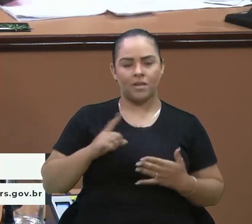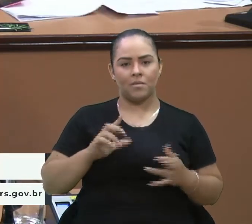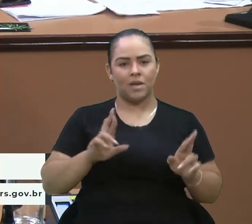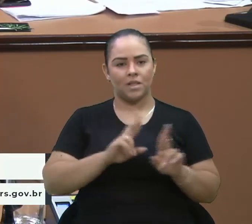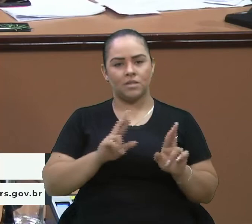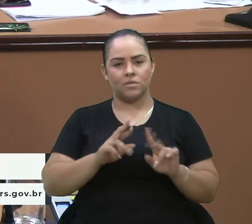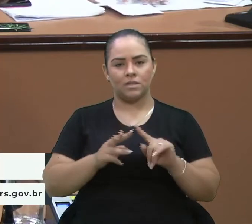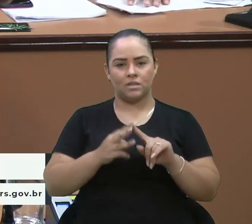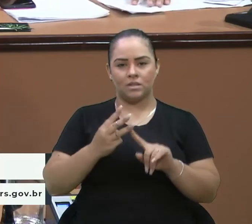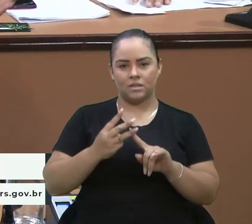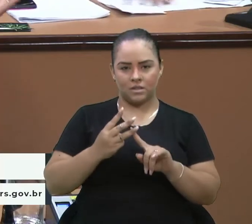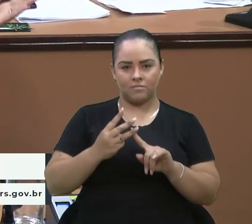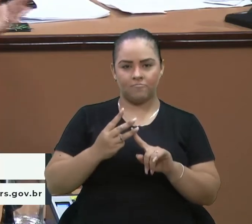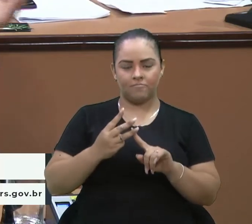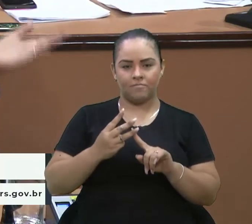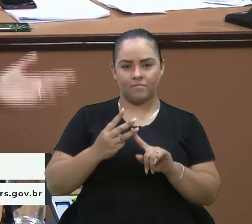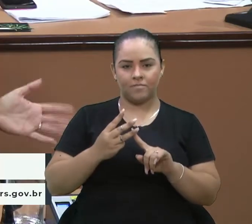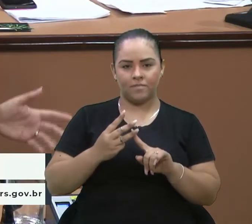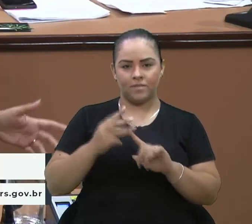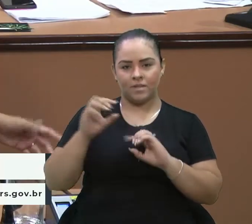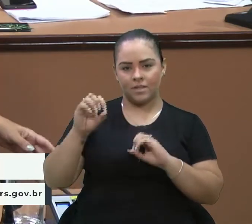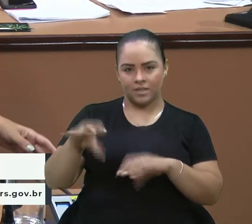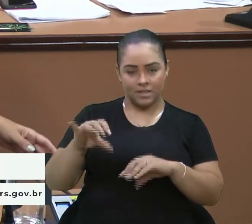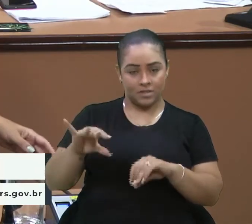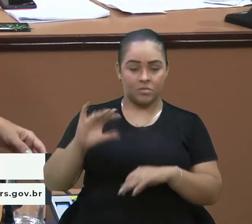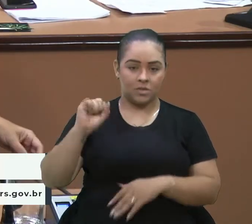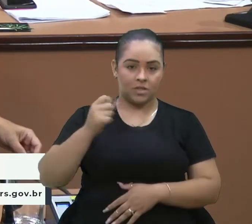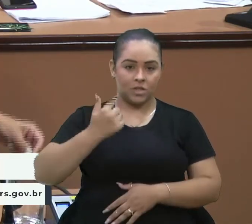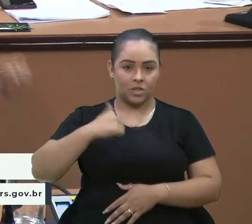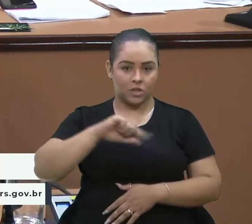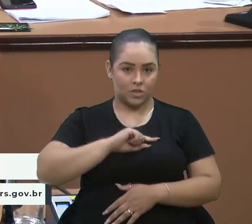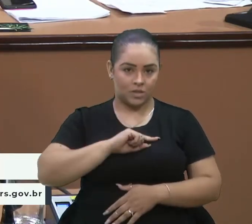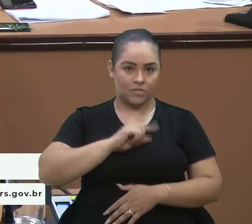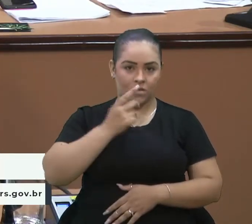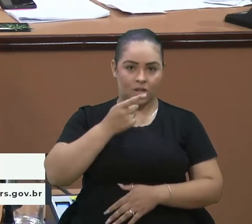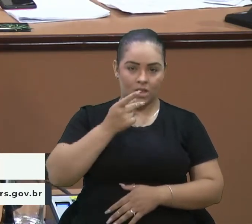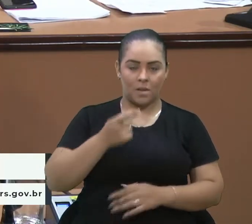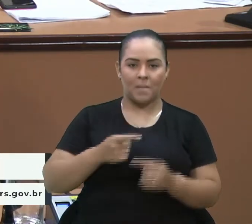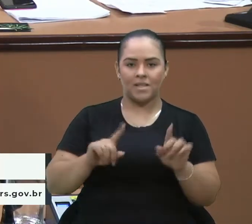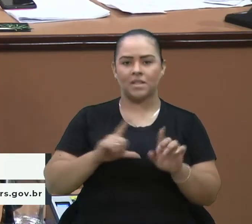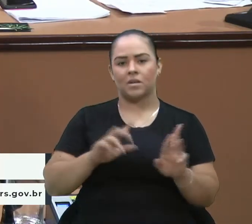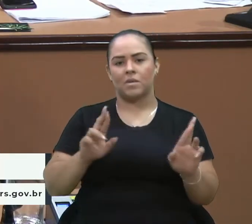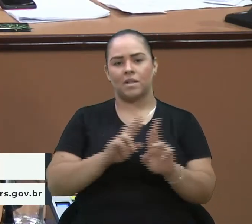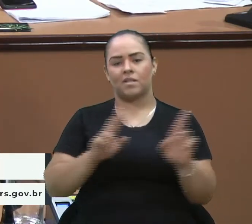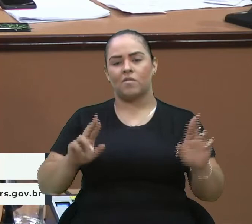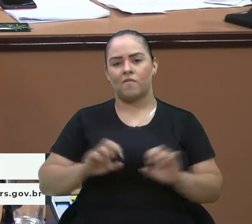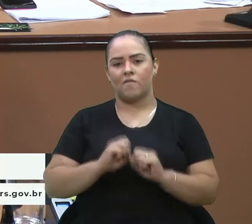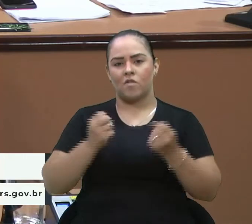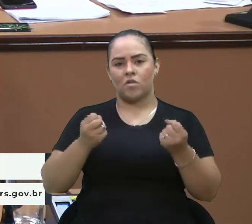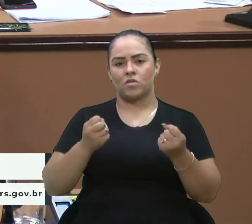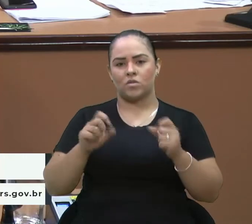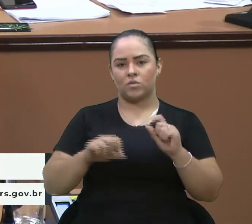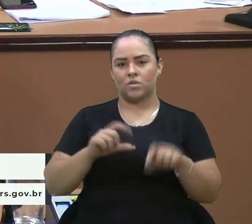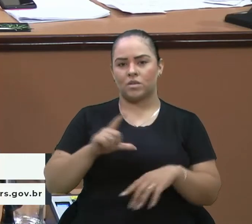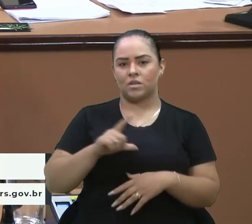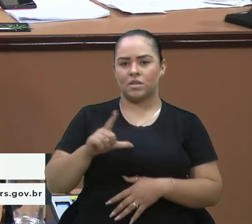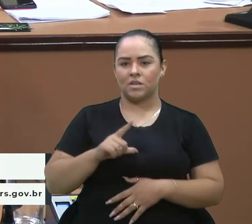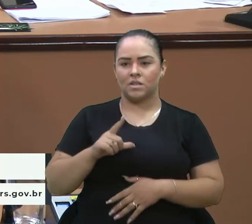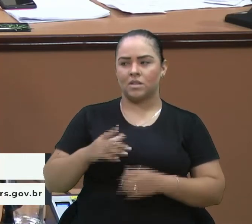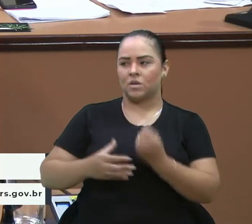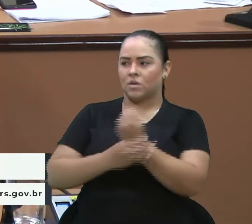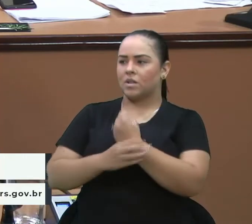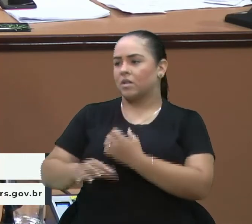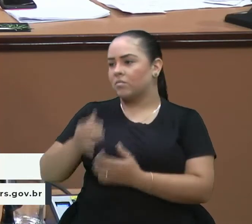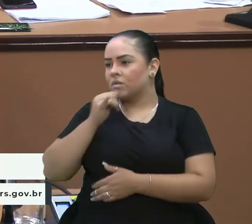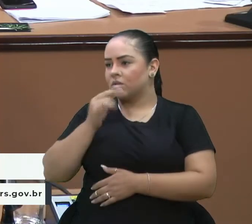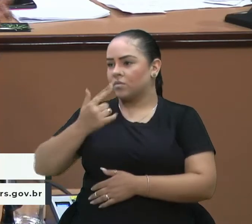itens. Quando a gente fala de educação, obviamente, mas tem uma relação muito forte com a questão da segurança, por exemplo, quando